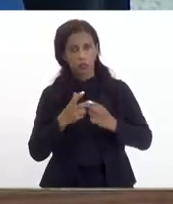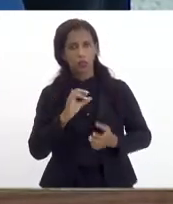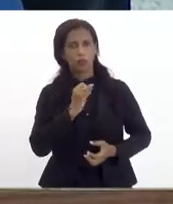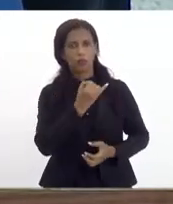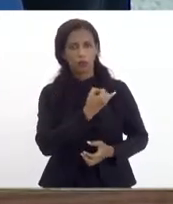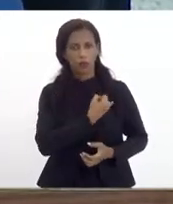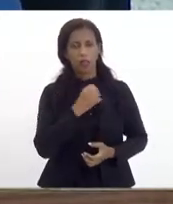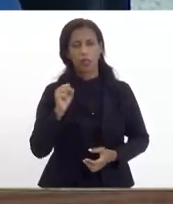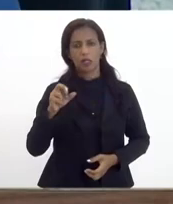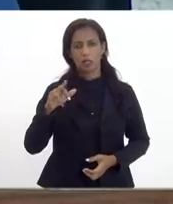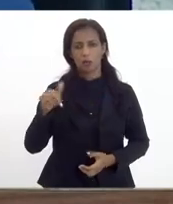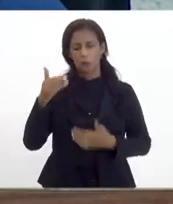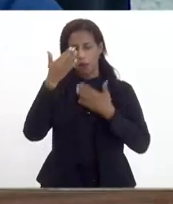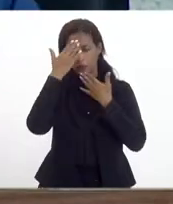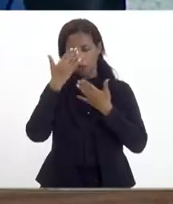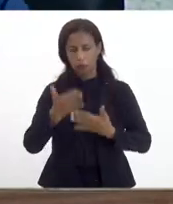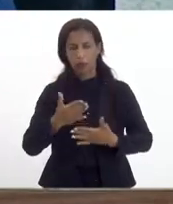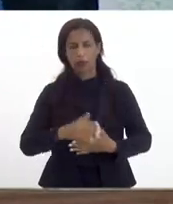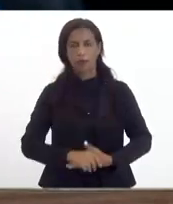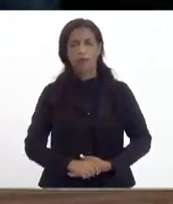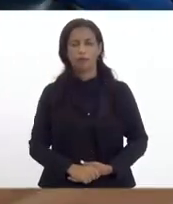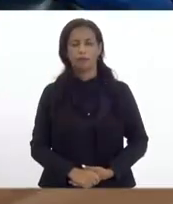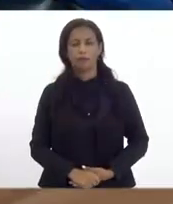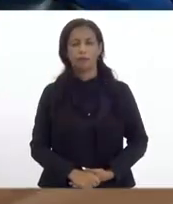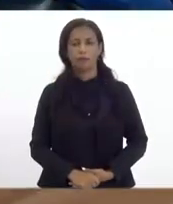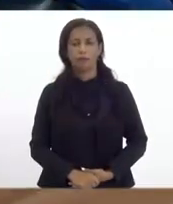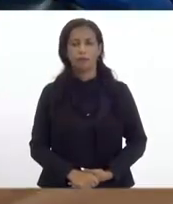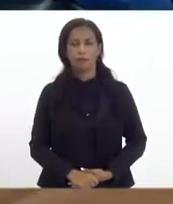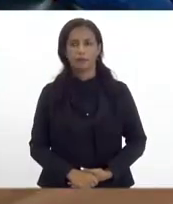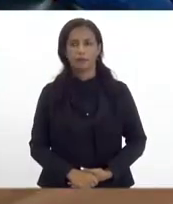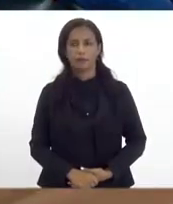Seropédica nosso muito obrigado valeu